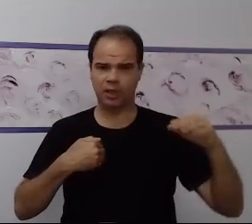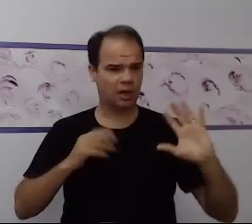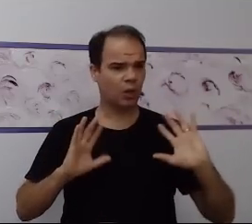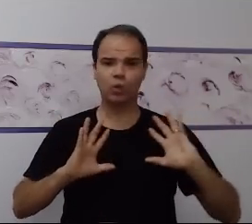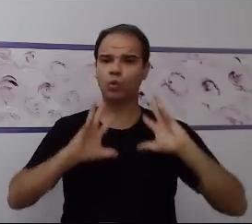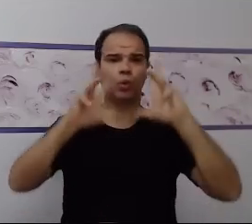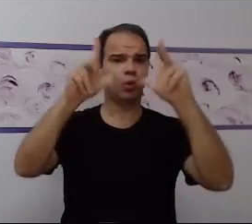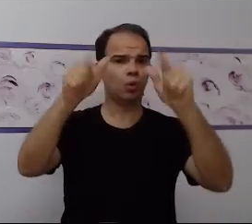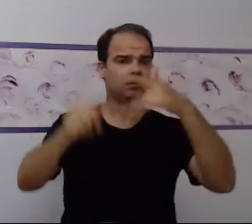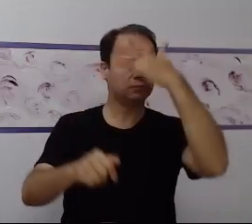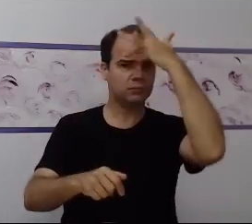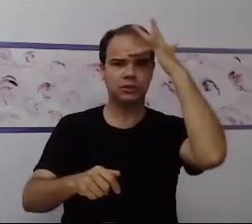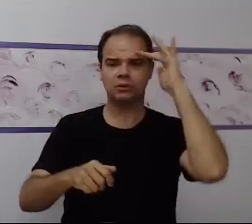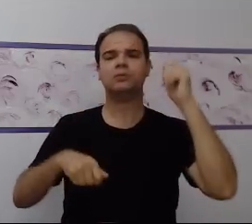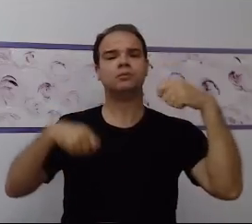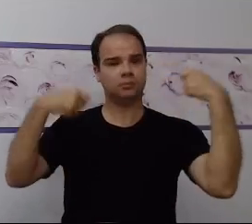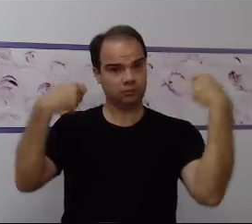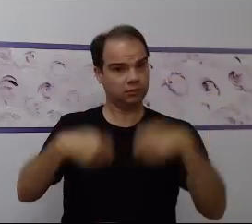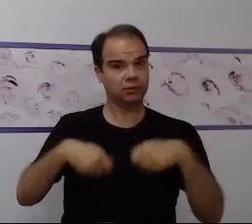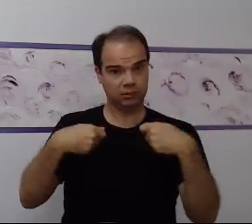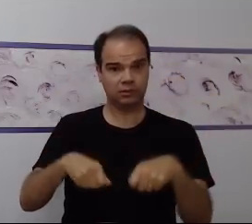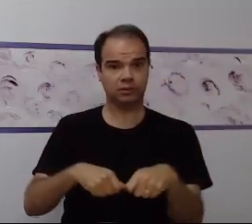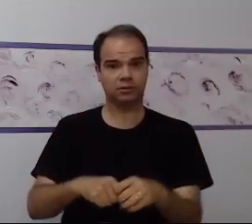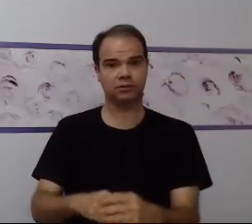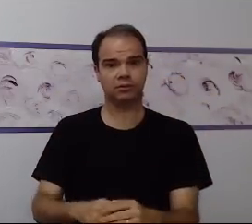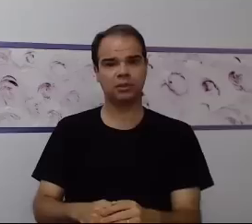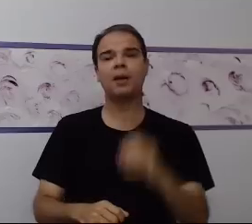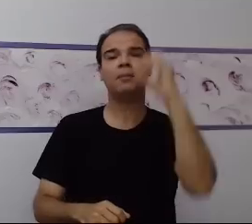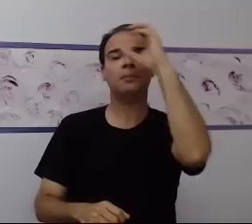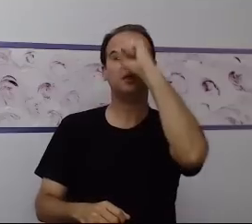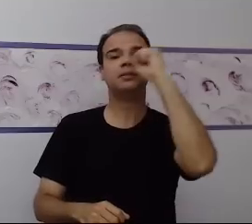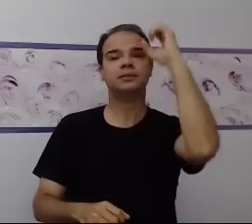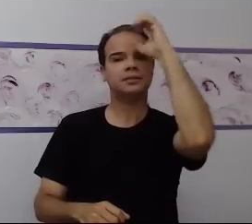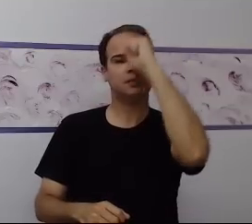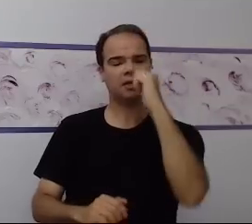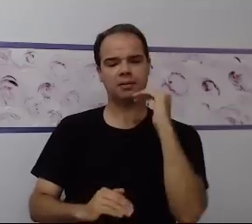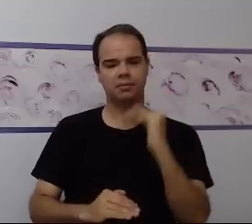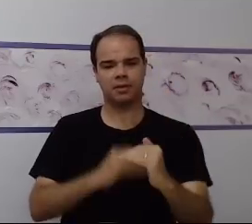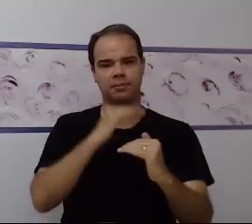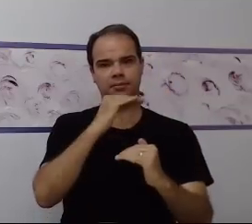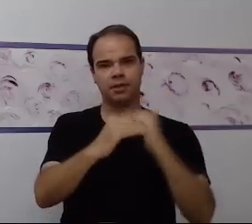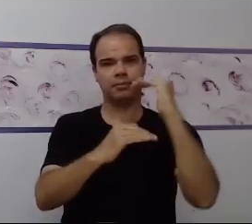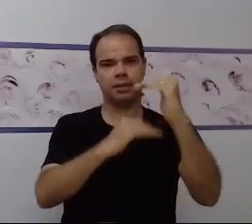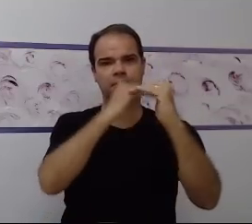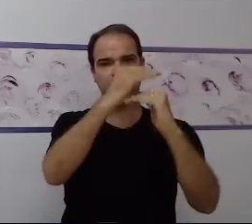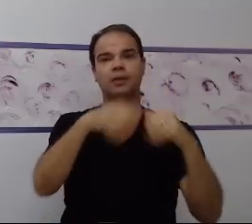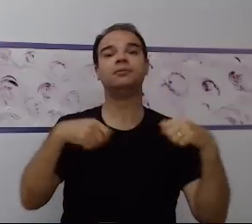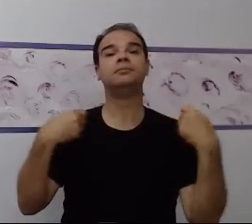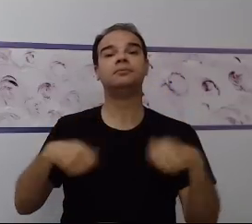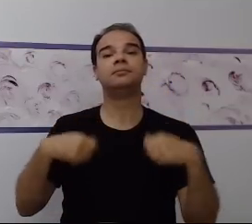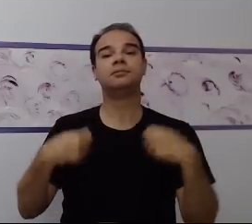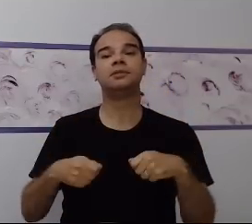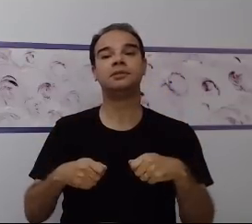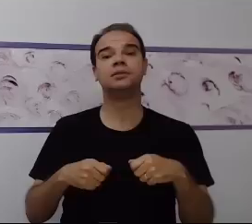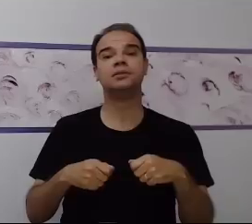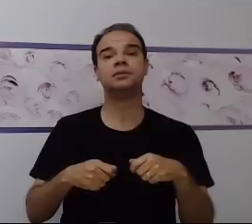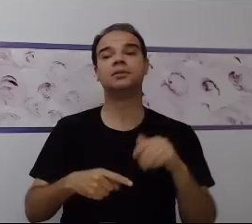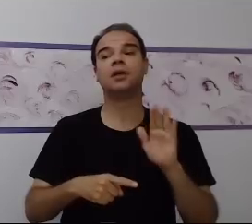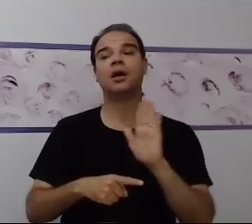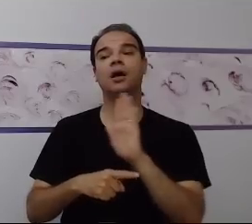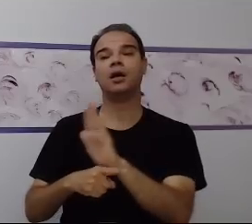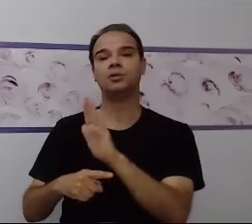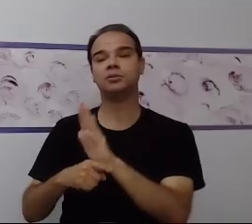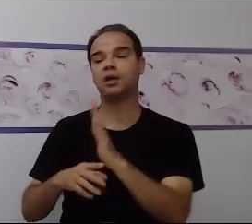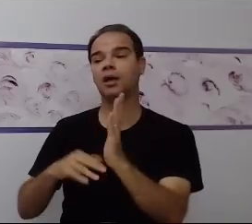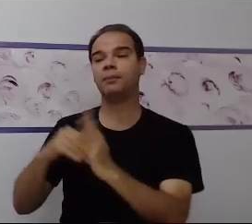né? A gente não pode esquecer que para construir aprendizagem, nós precisamos estabelecer favorecimento de algumas